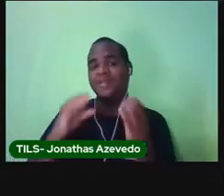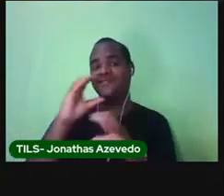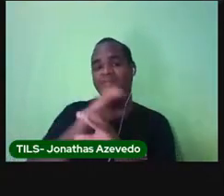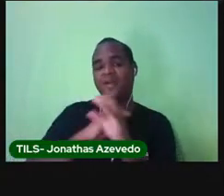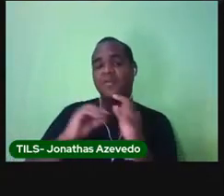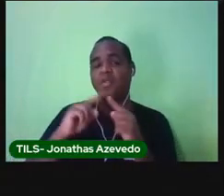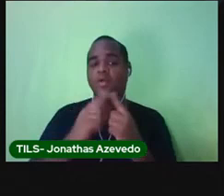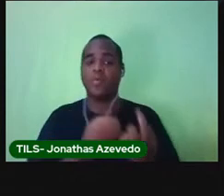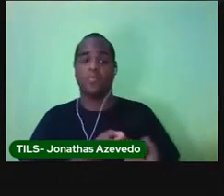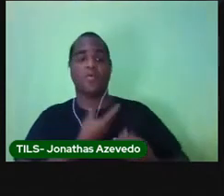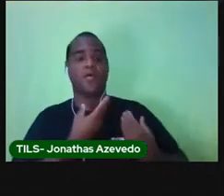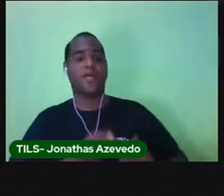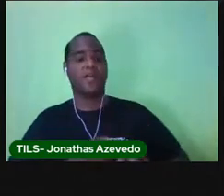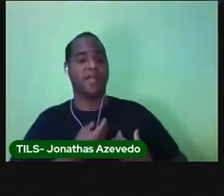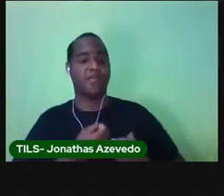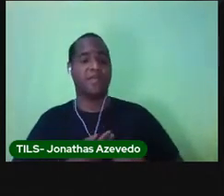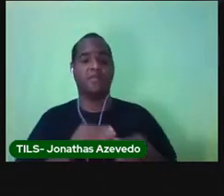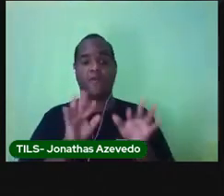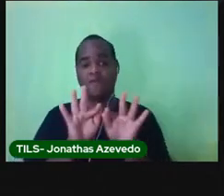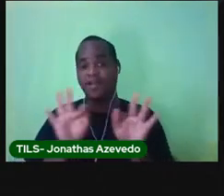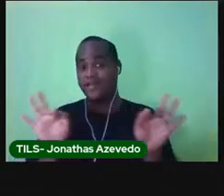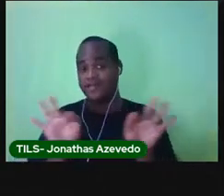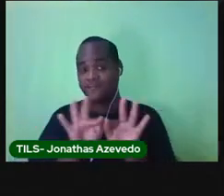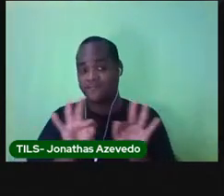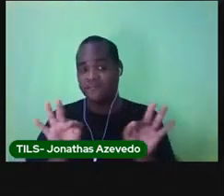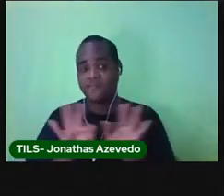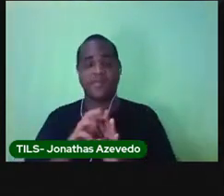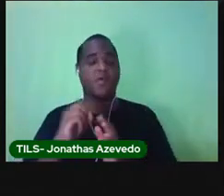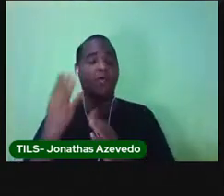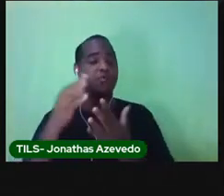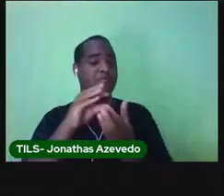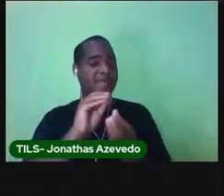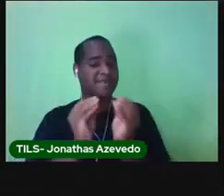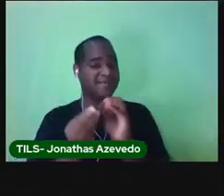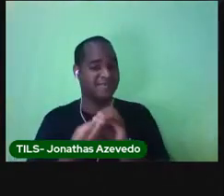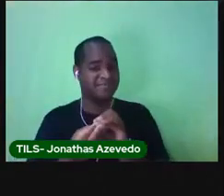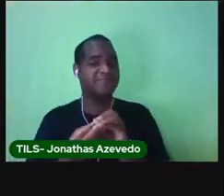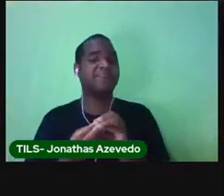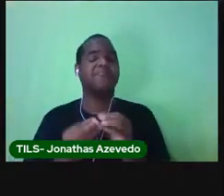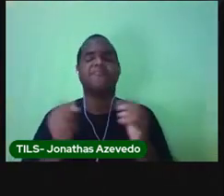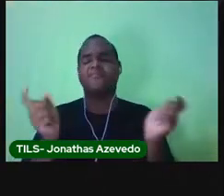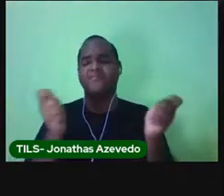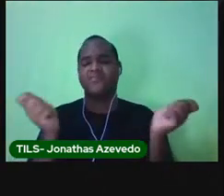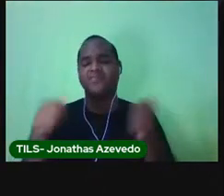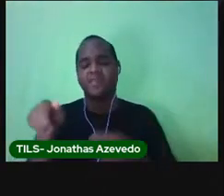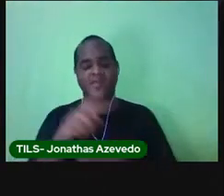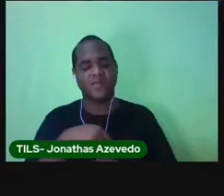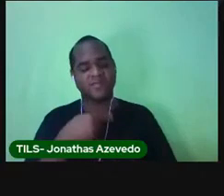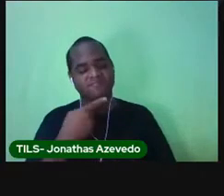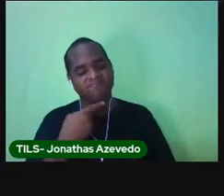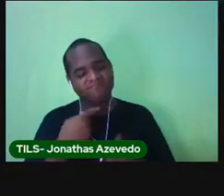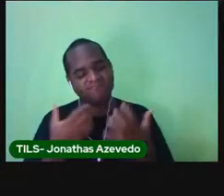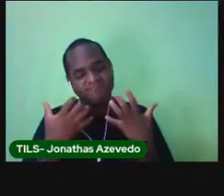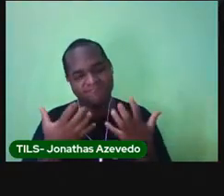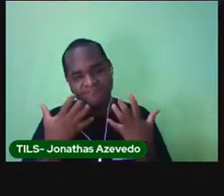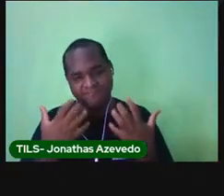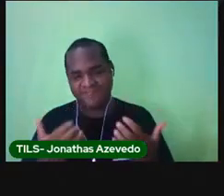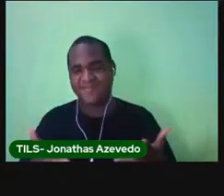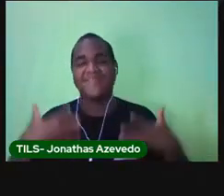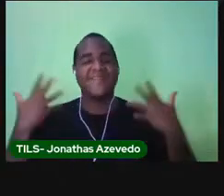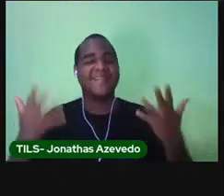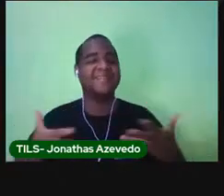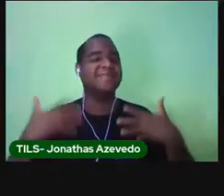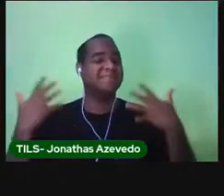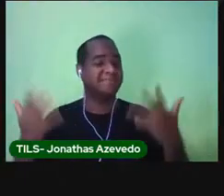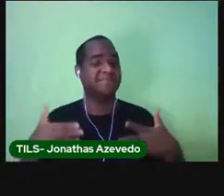um poema, uma frase, um bilhete, para deixar a gente assim, ó, para cima, feliz,